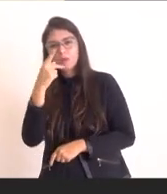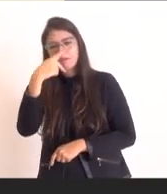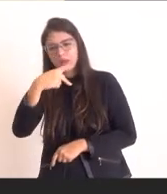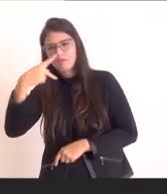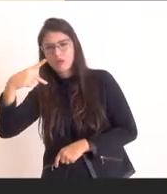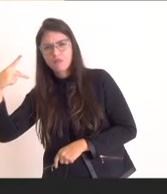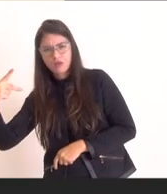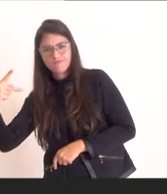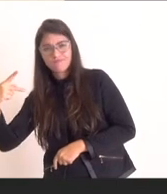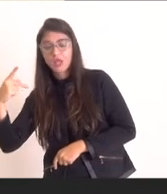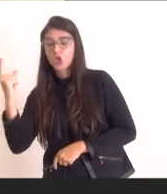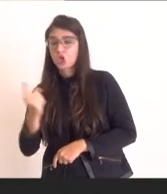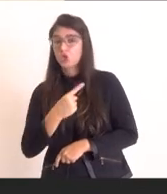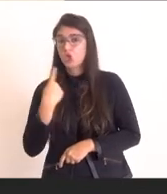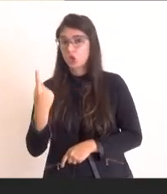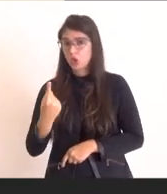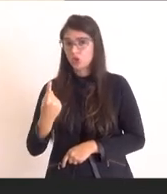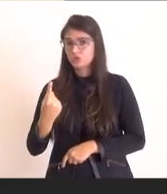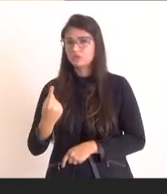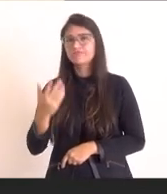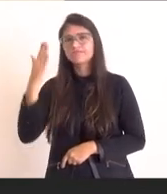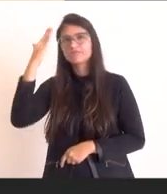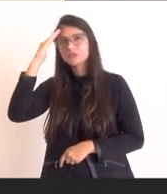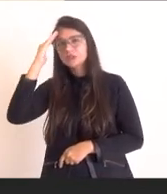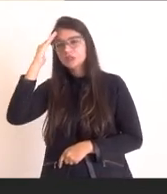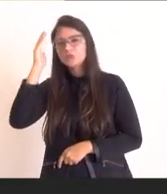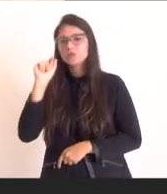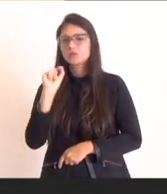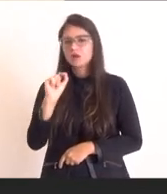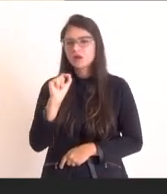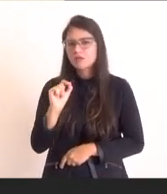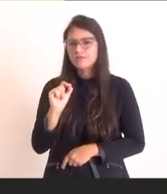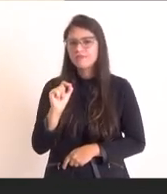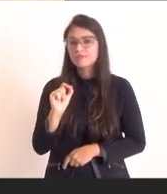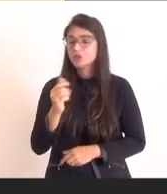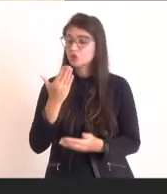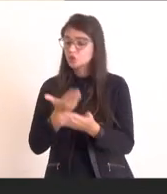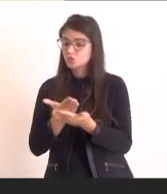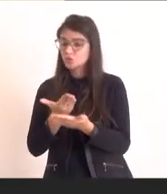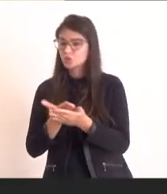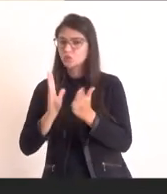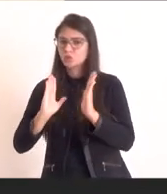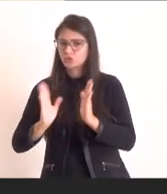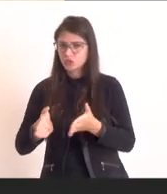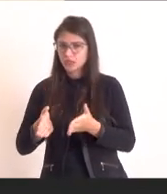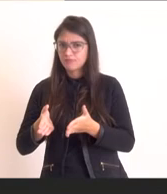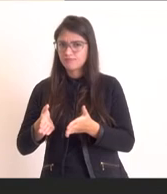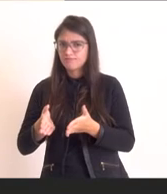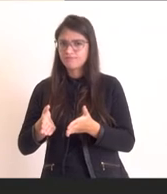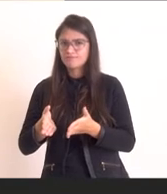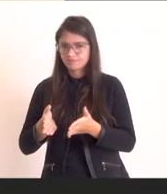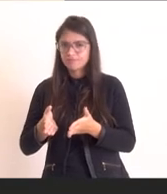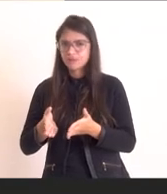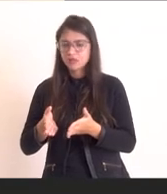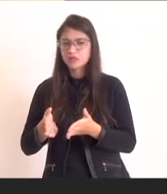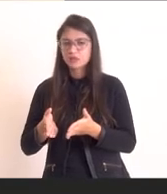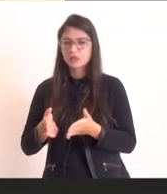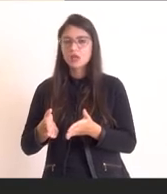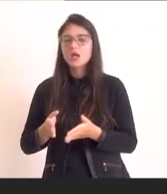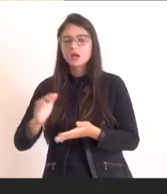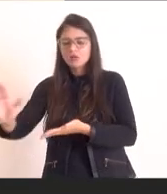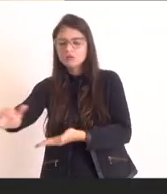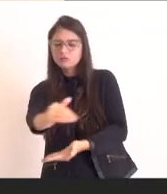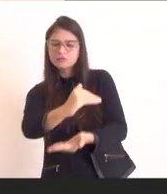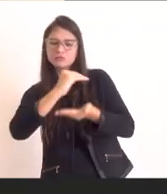A gente entende, num estudo até que fizemos, que o fato do fundo poder